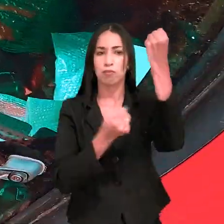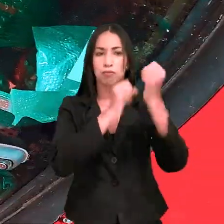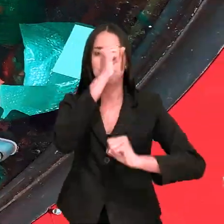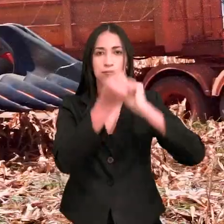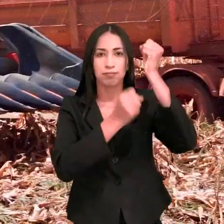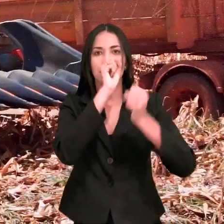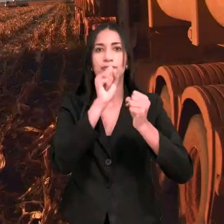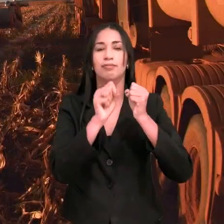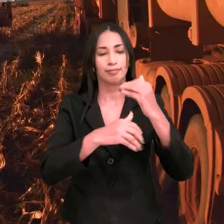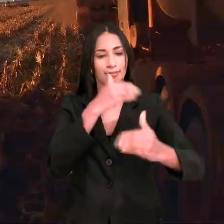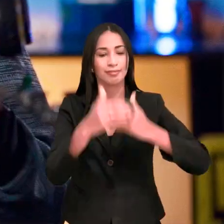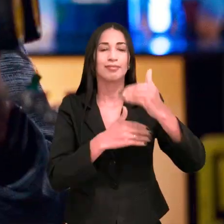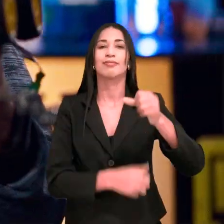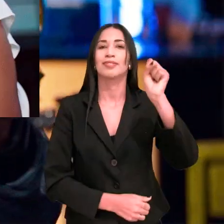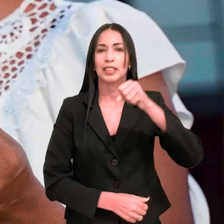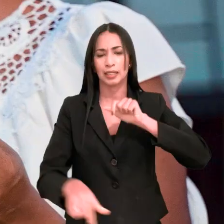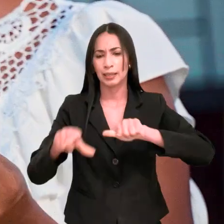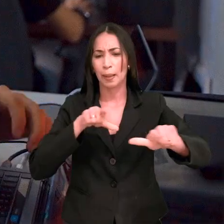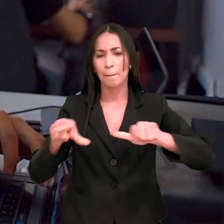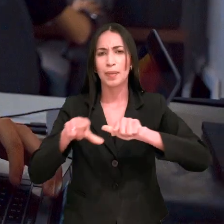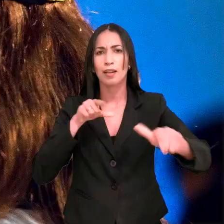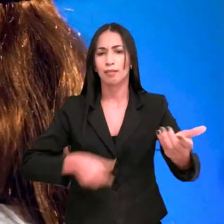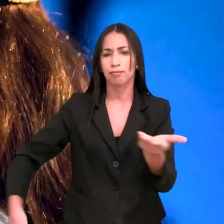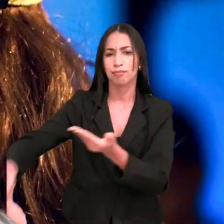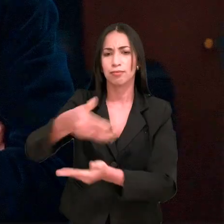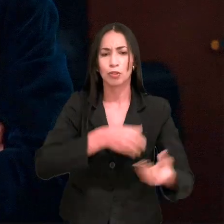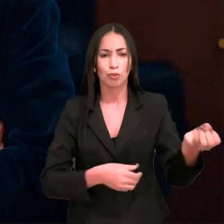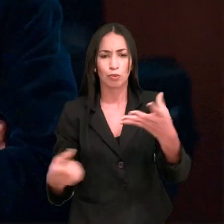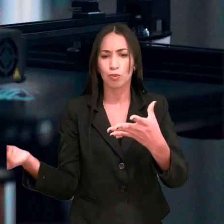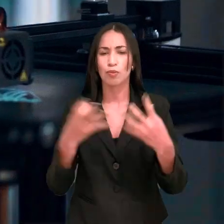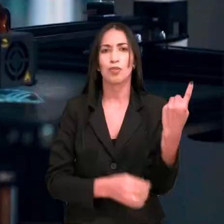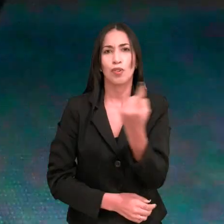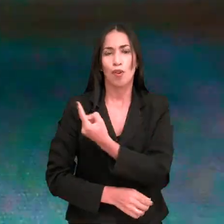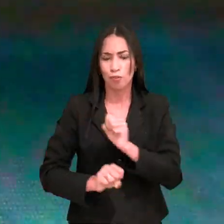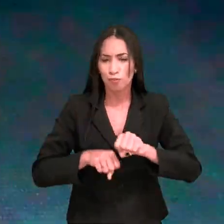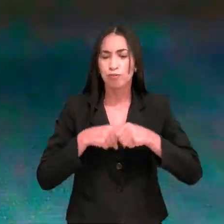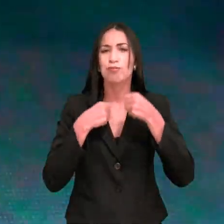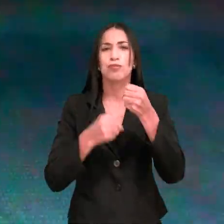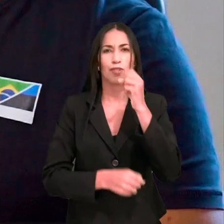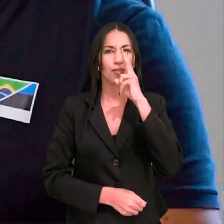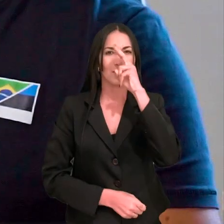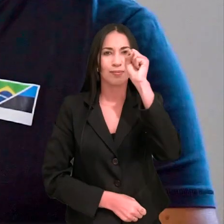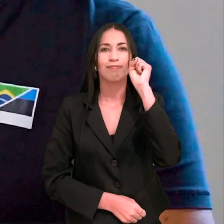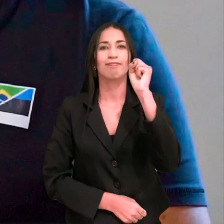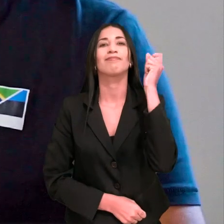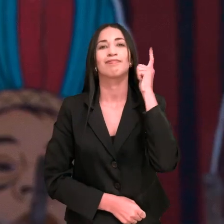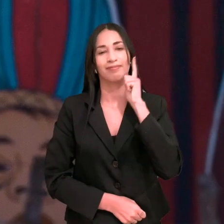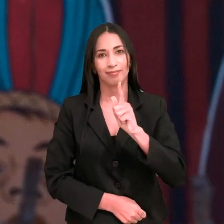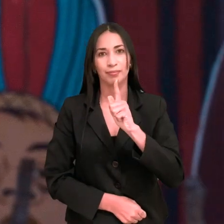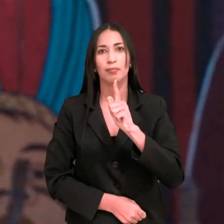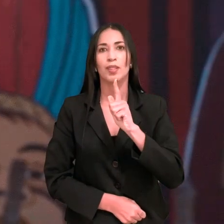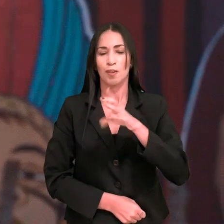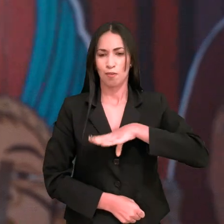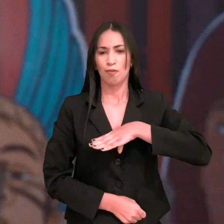nossa produtividade vai. Se for pra trabalhar, se conectar e inovar, a nossa força vai. E como vai?